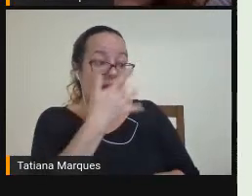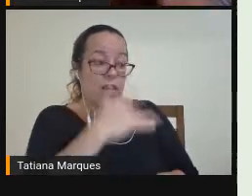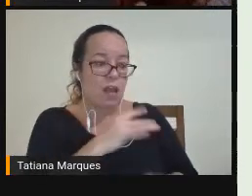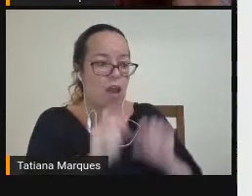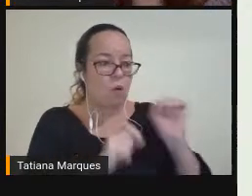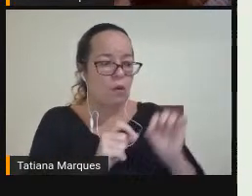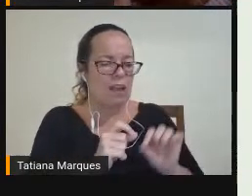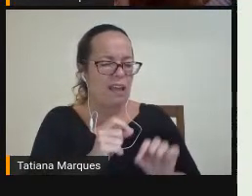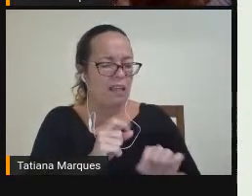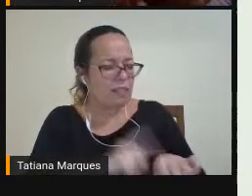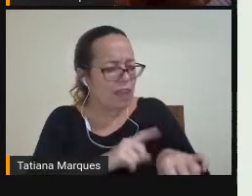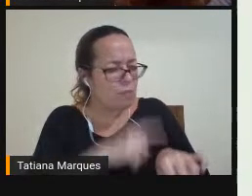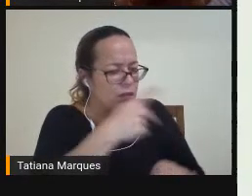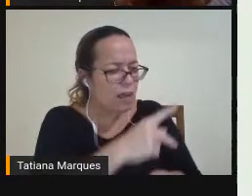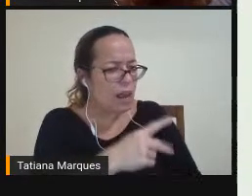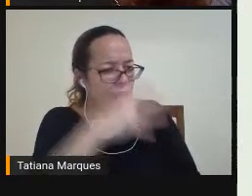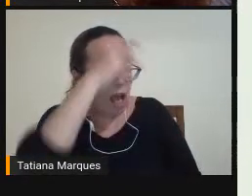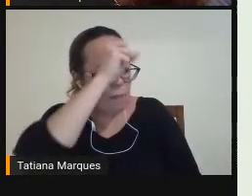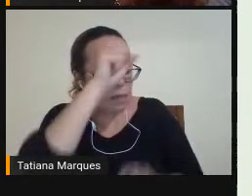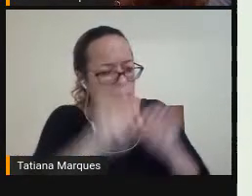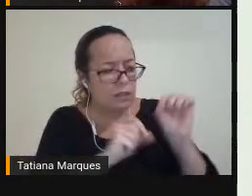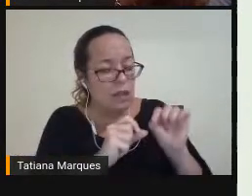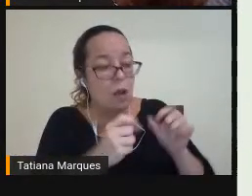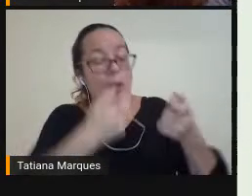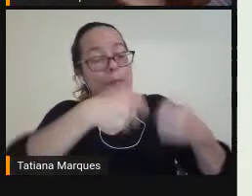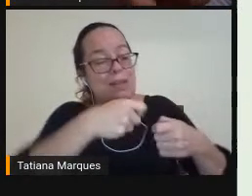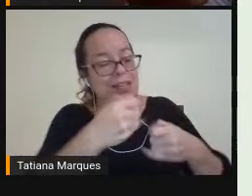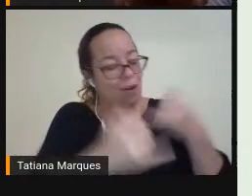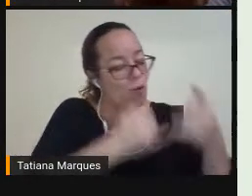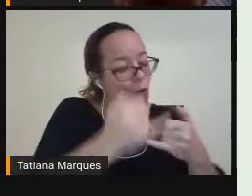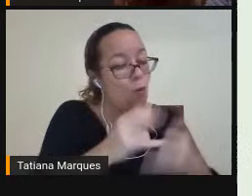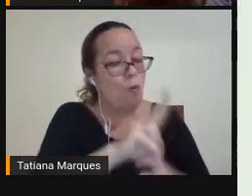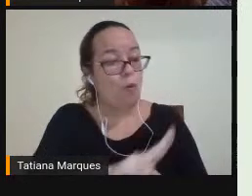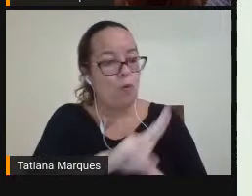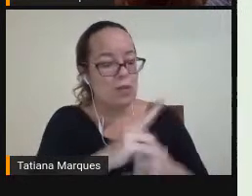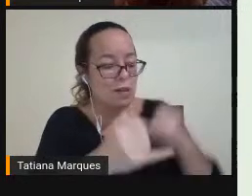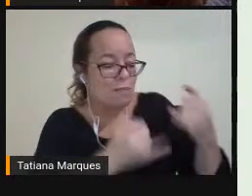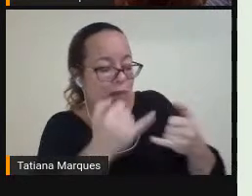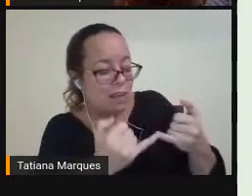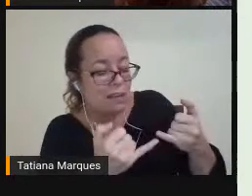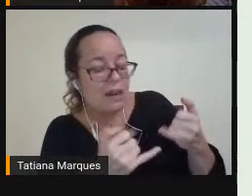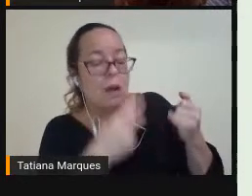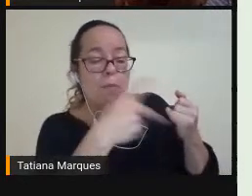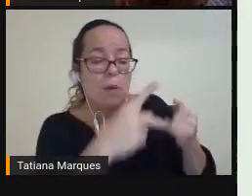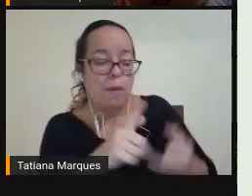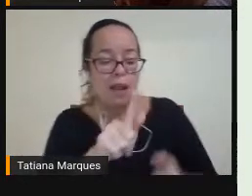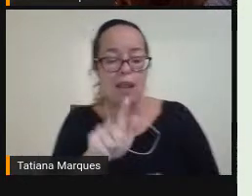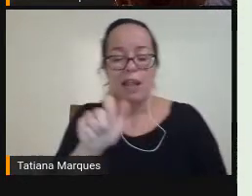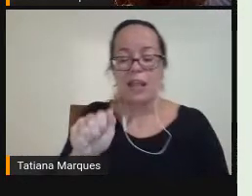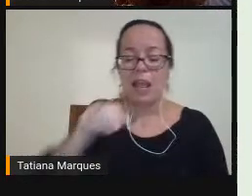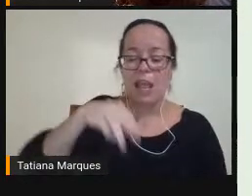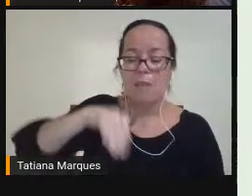É gamificação Utilizando Plataforma virtual Que eu quero ver Se dá um tempinho De mostrar pra vocês Também Tá